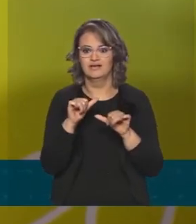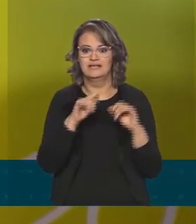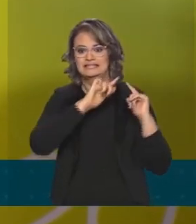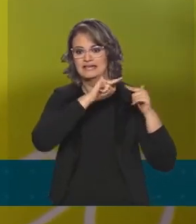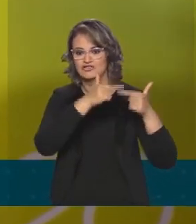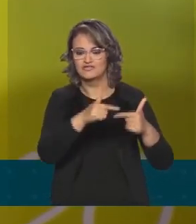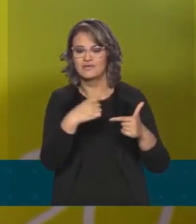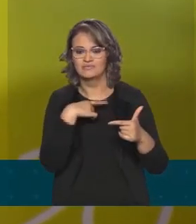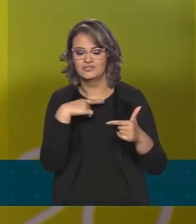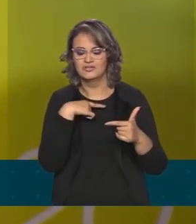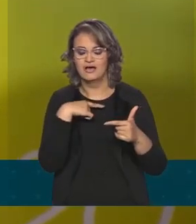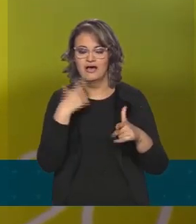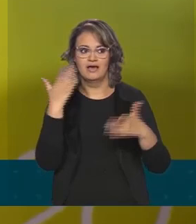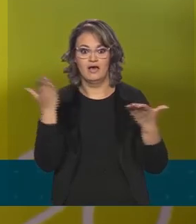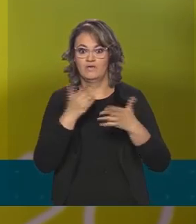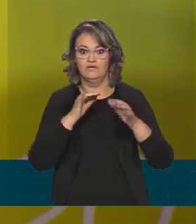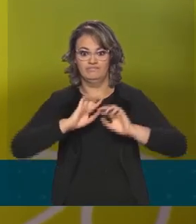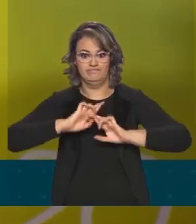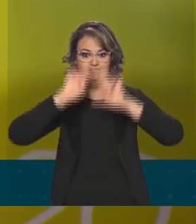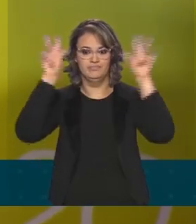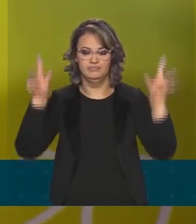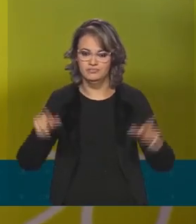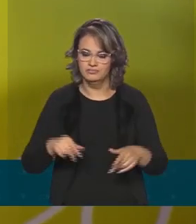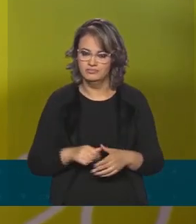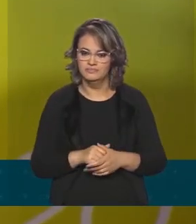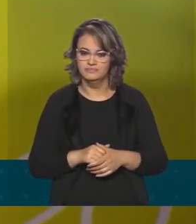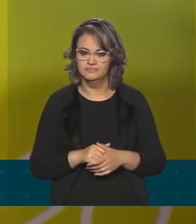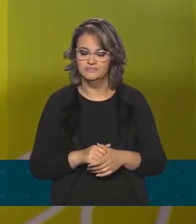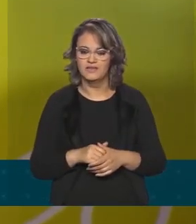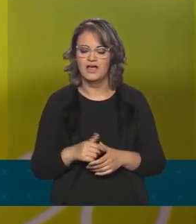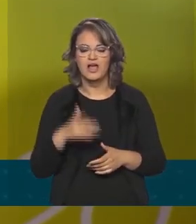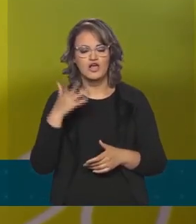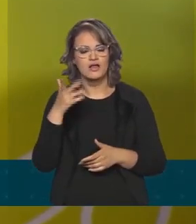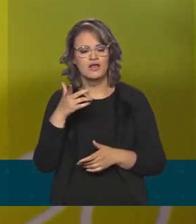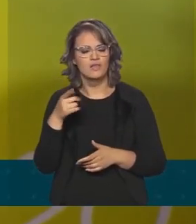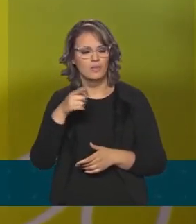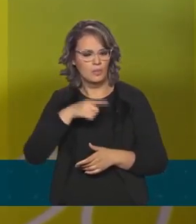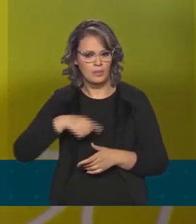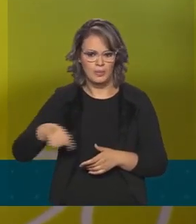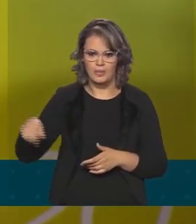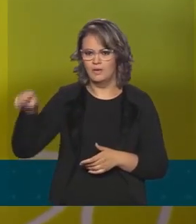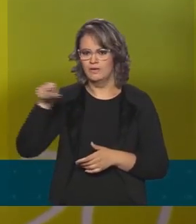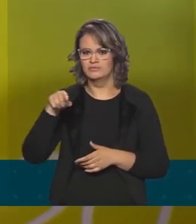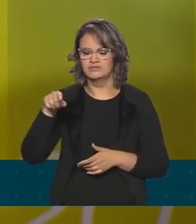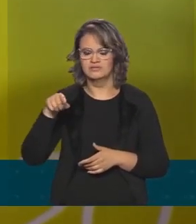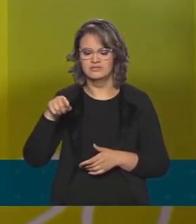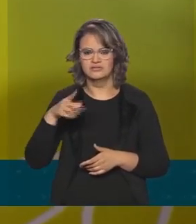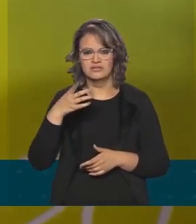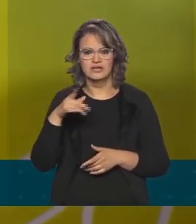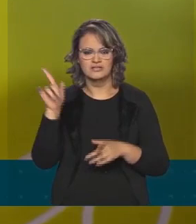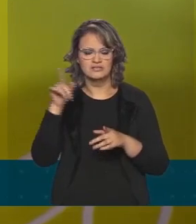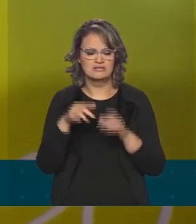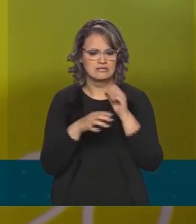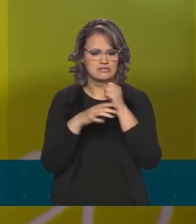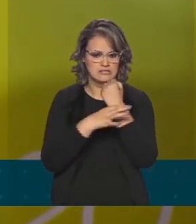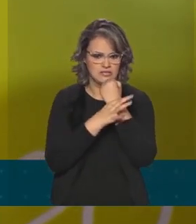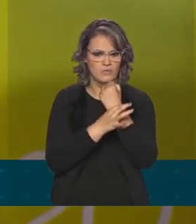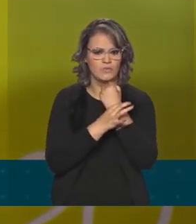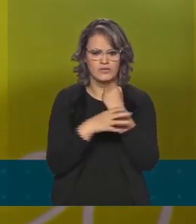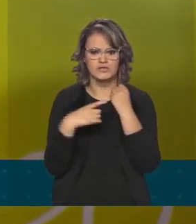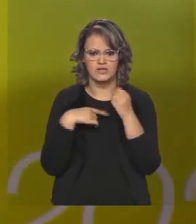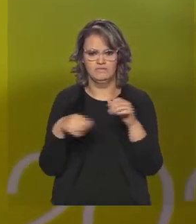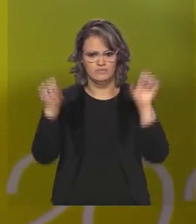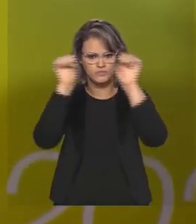a história das avaliações brasileiras. Nós fizemos um sistema que não tivemos nenhum problema de segurança, isso é importante,